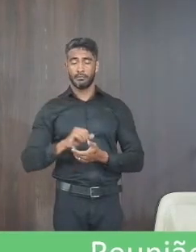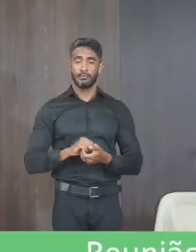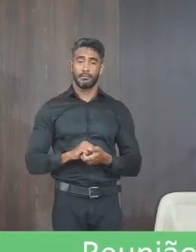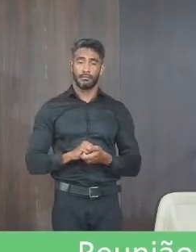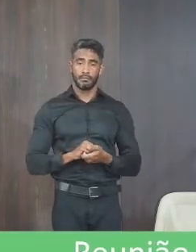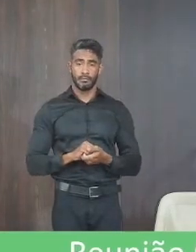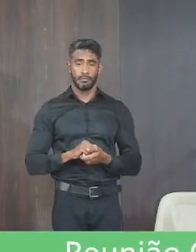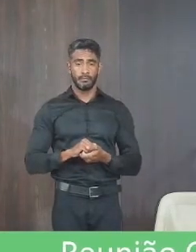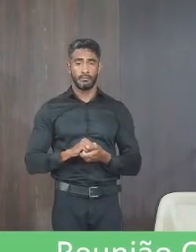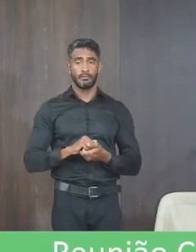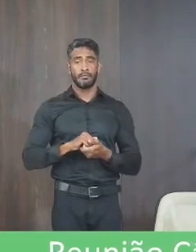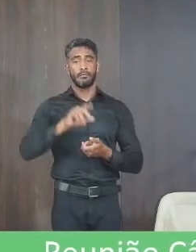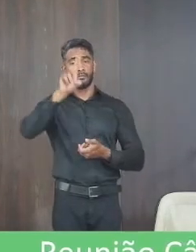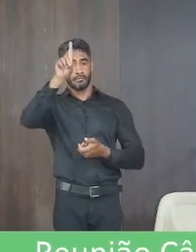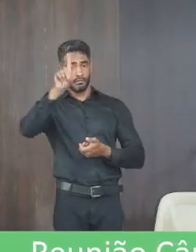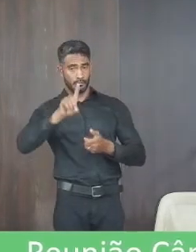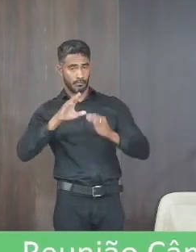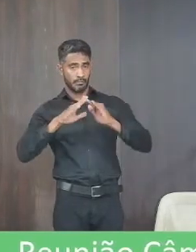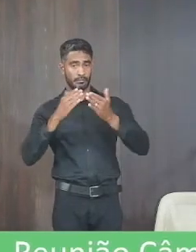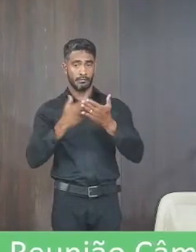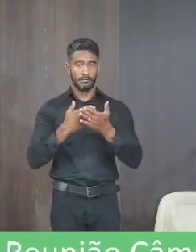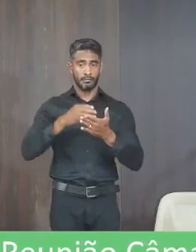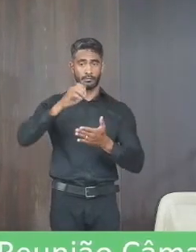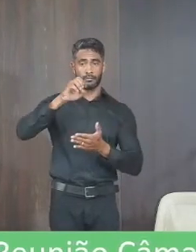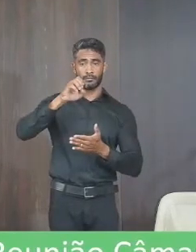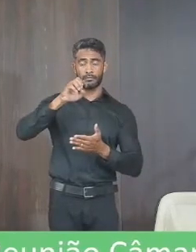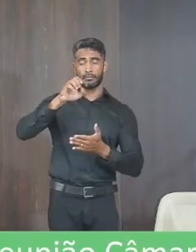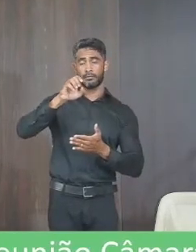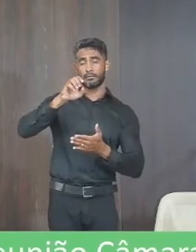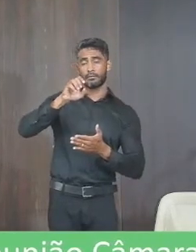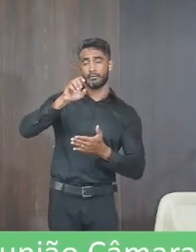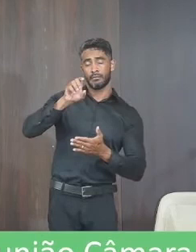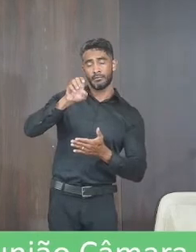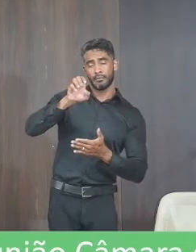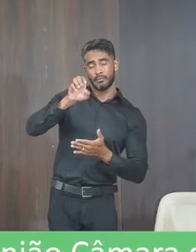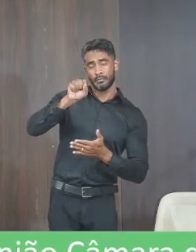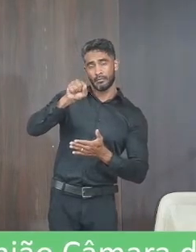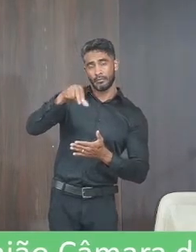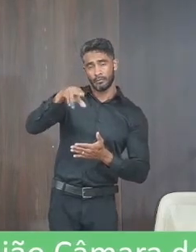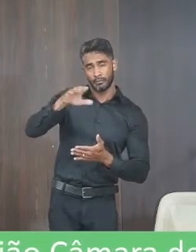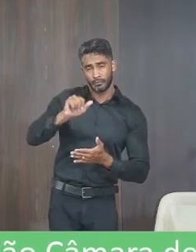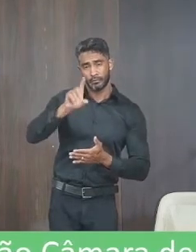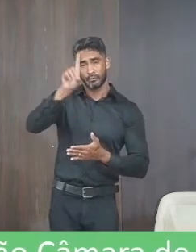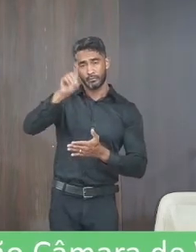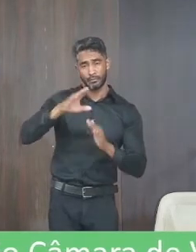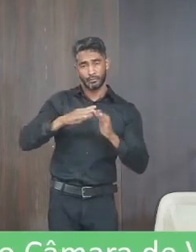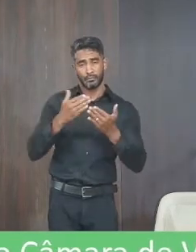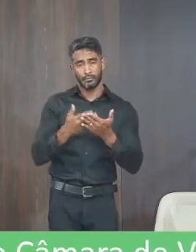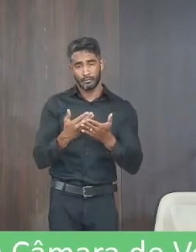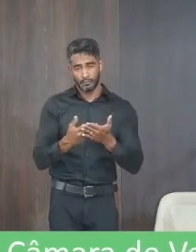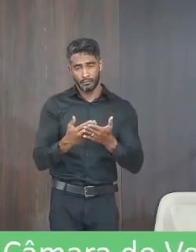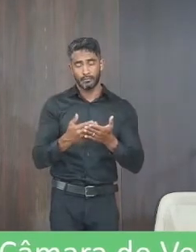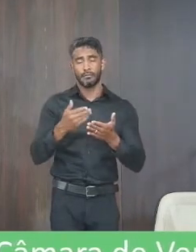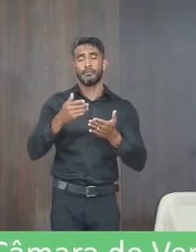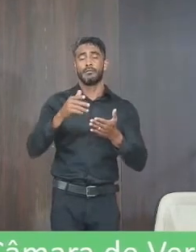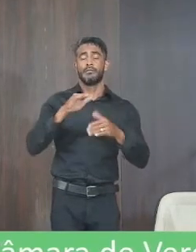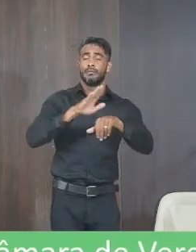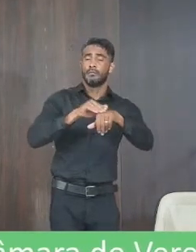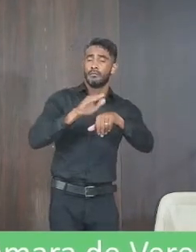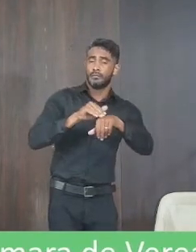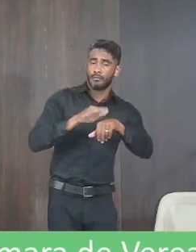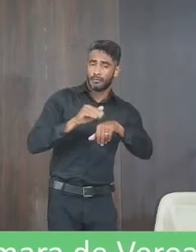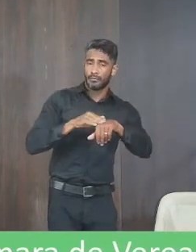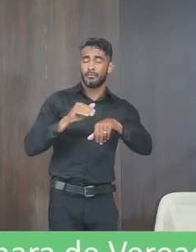Martins a Diretora da Escola Estadual Euclides da Cunha Sra. Sônia Aparecida Soares do Santos e a Diretora da Escola Estadual Professor Inhaguia Azevedo Sra.